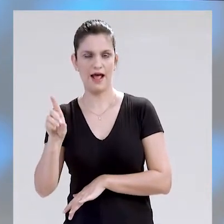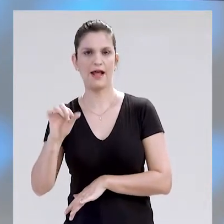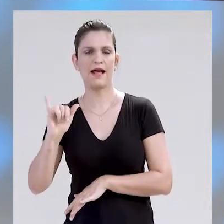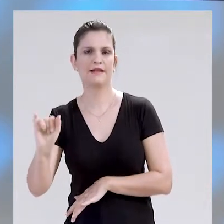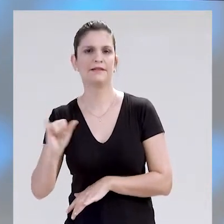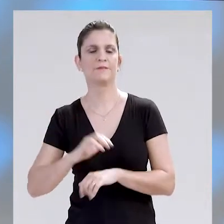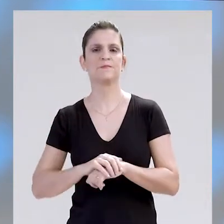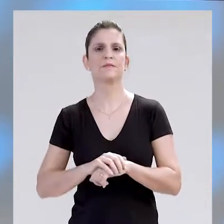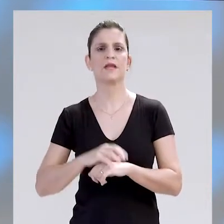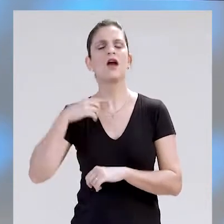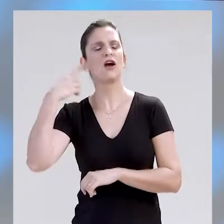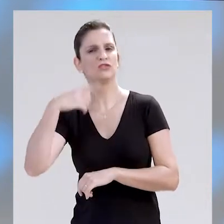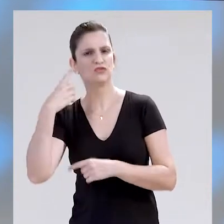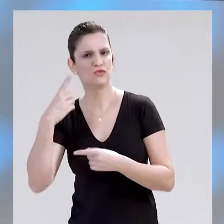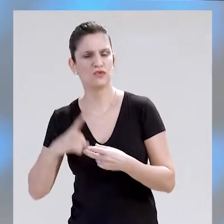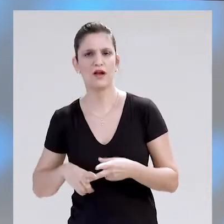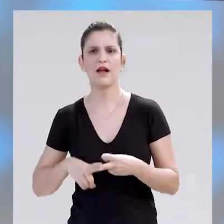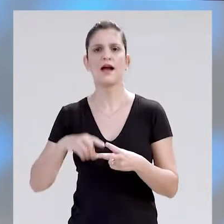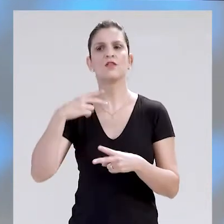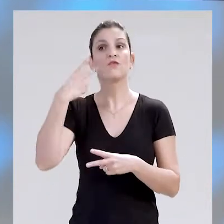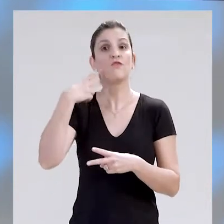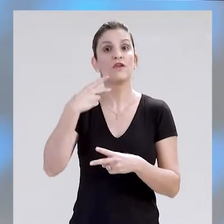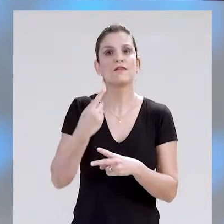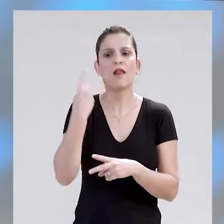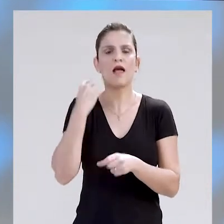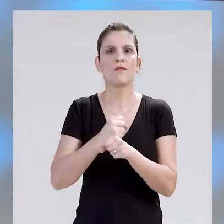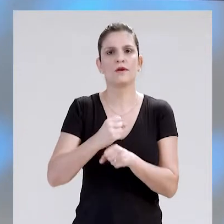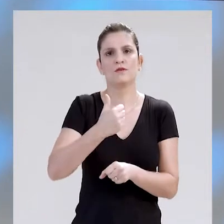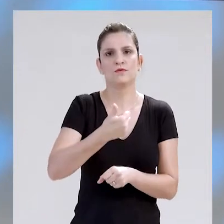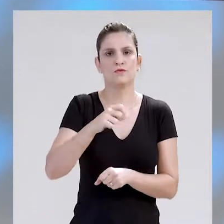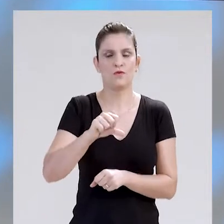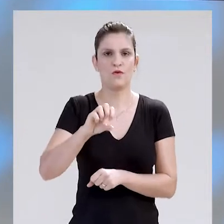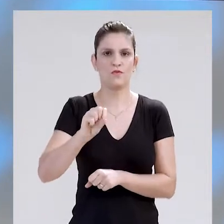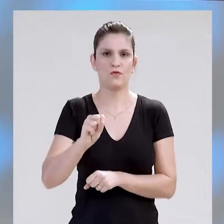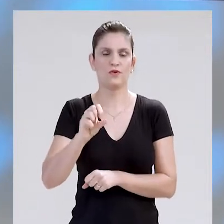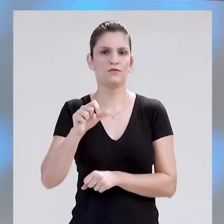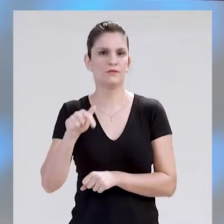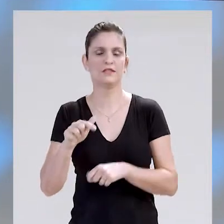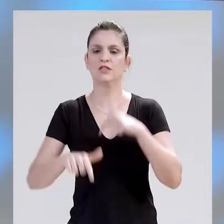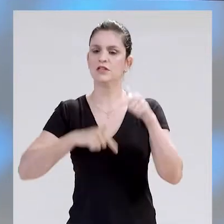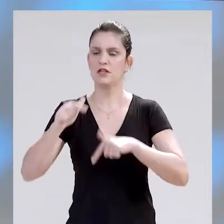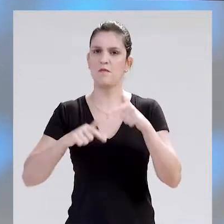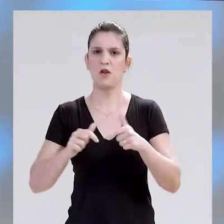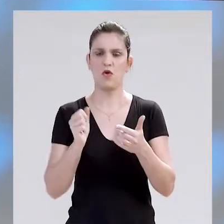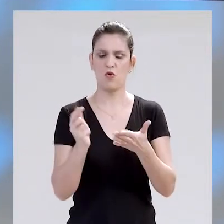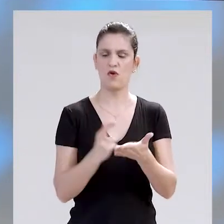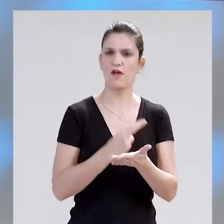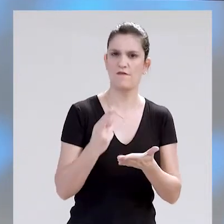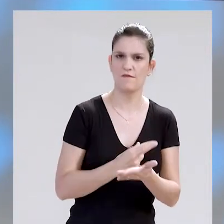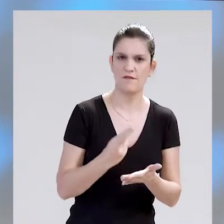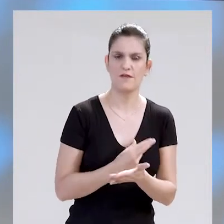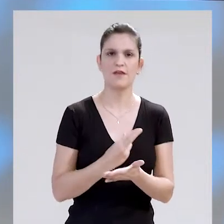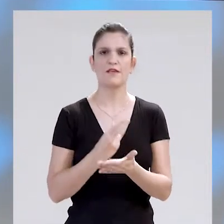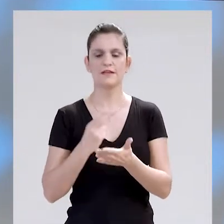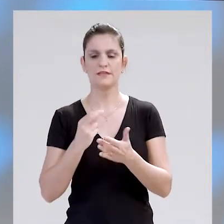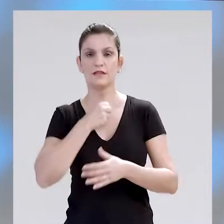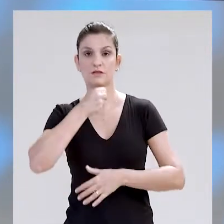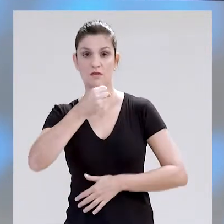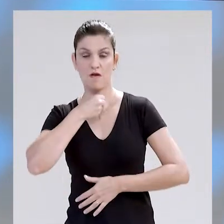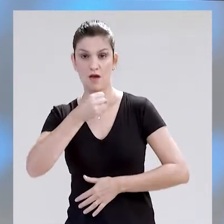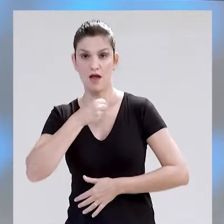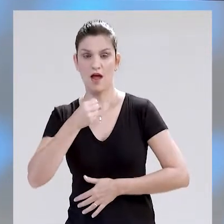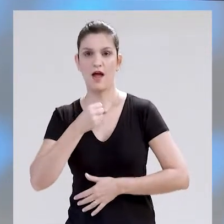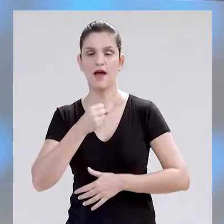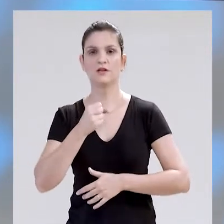foi advogado, teólogo e jornalista, era editor responsável da revista Destaque, atuou também em